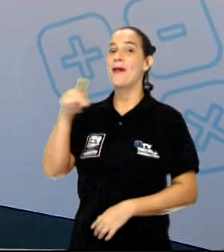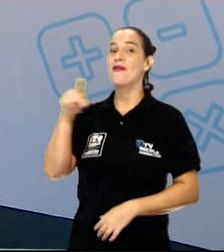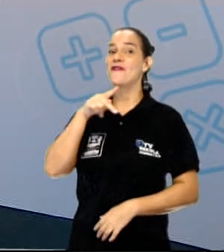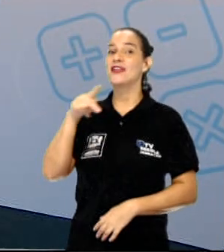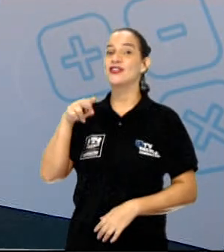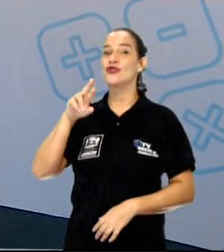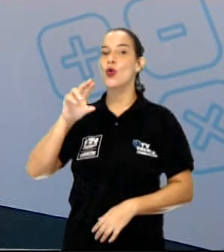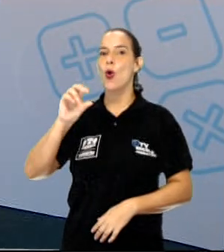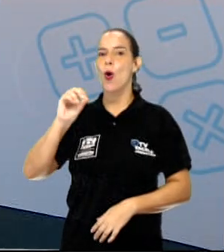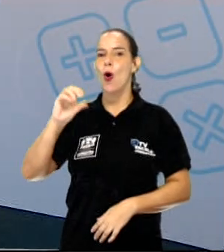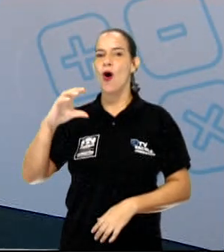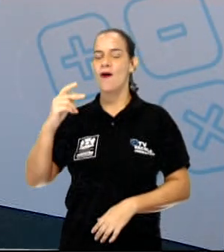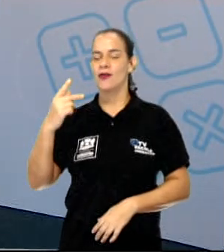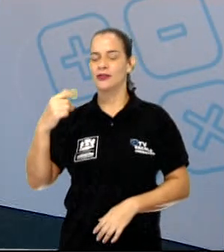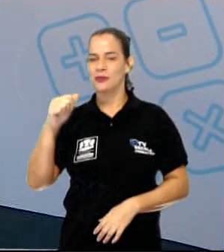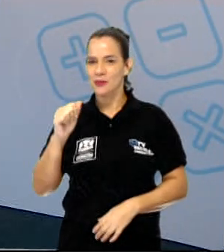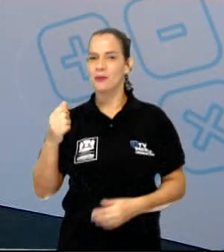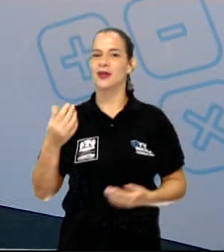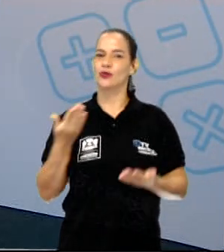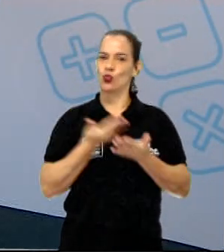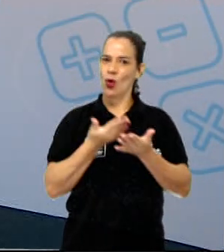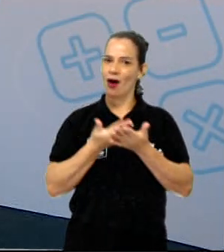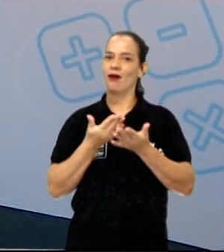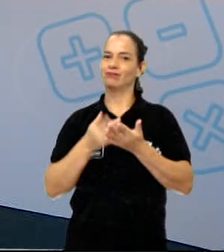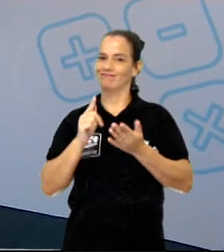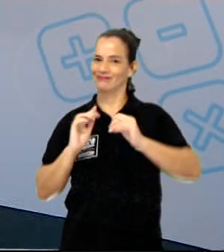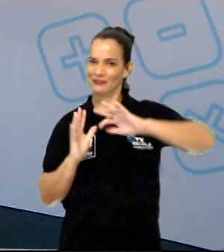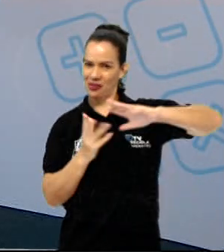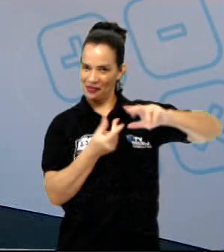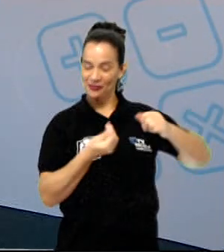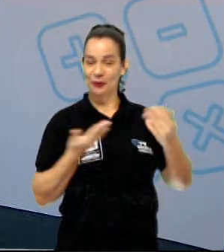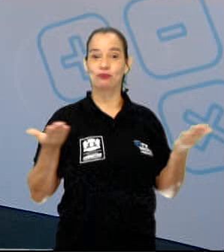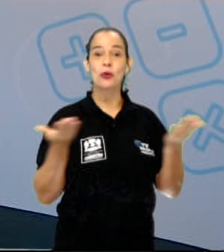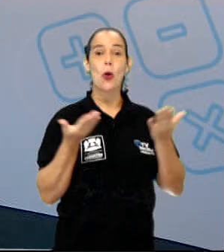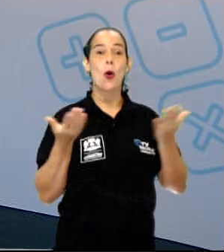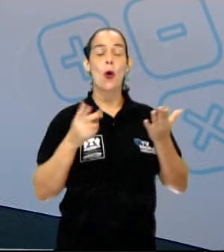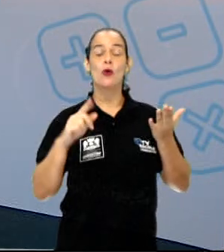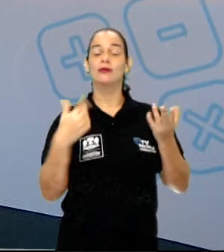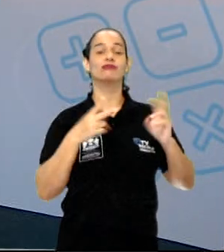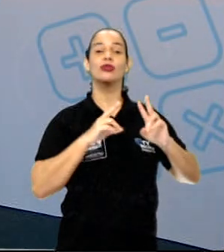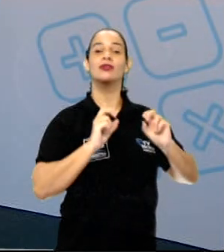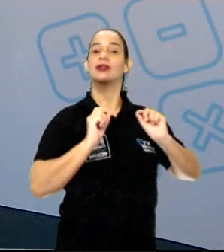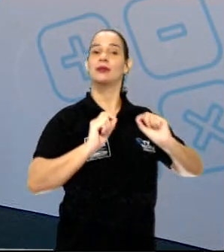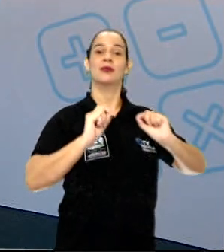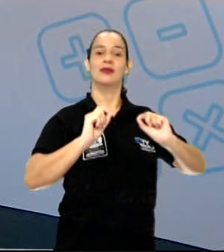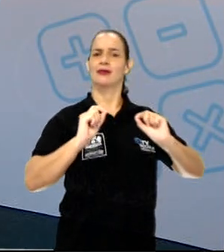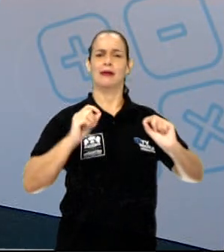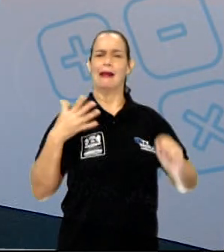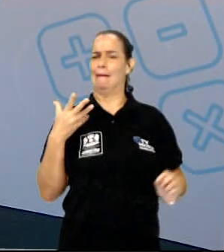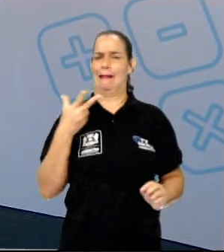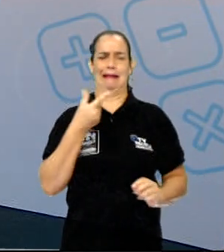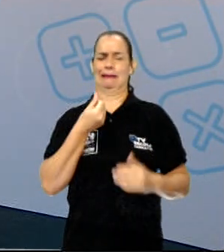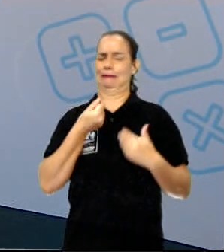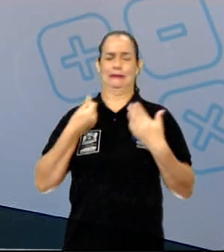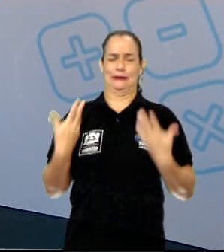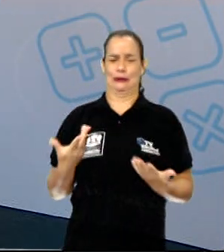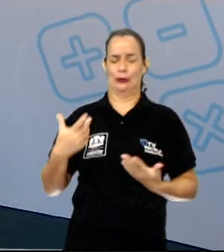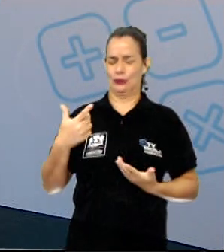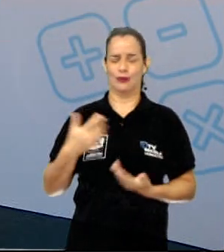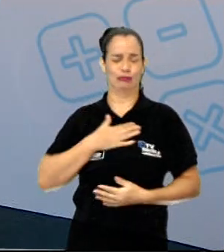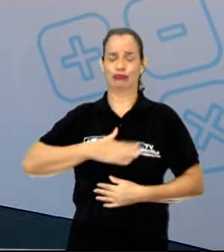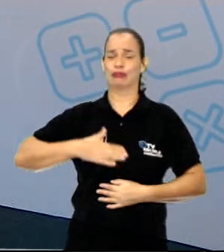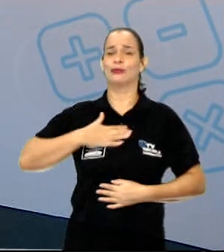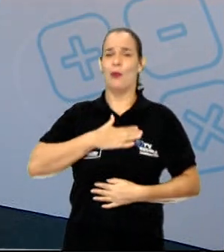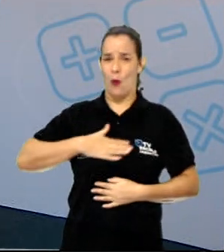Rocha, pra mais uma aula de geografia. E hoje, o nosso assunto é maravilhoso, eu sou até suspeito pra falar.